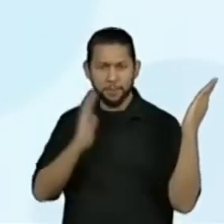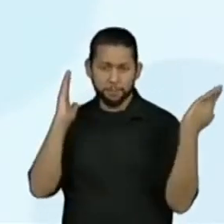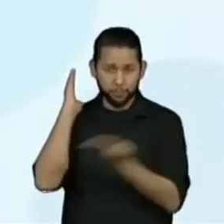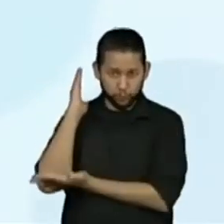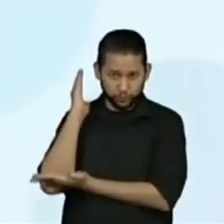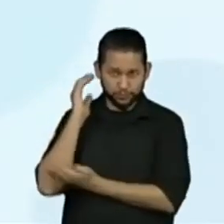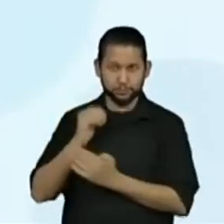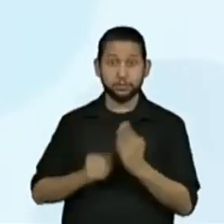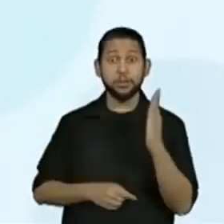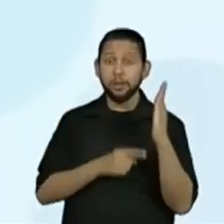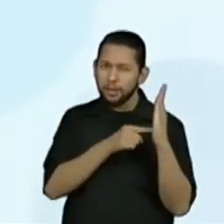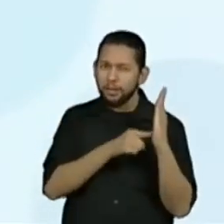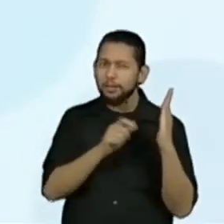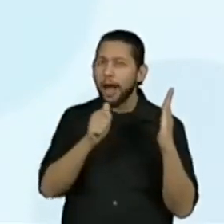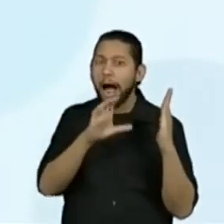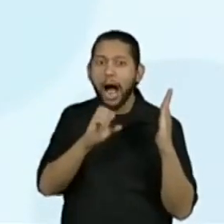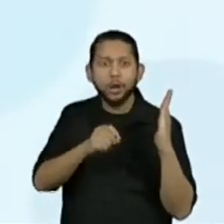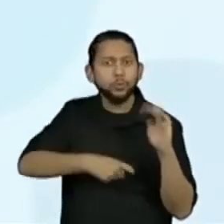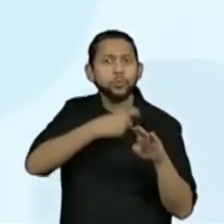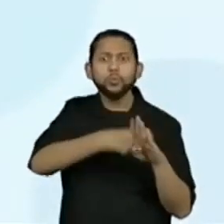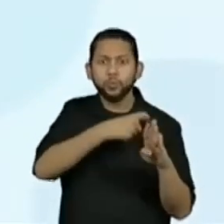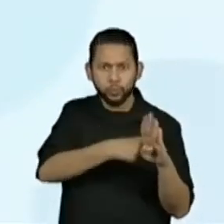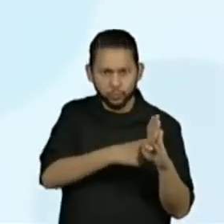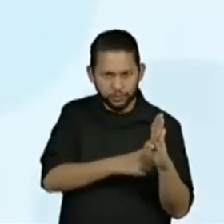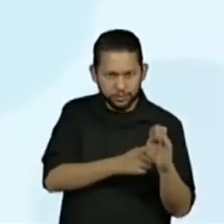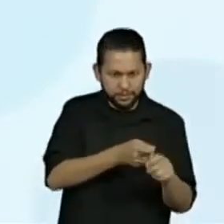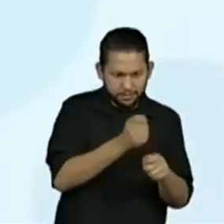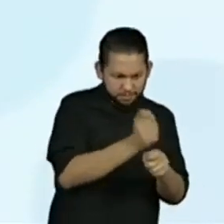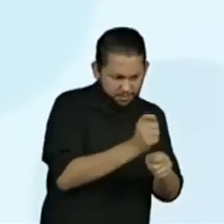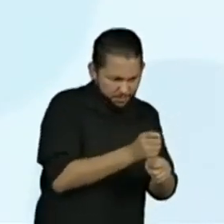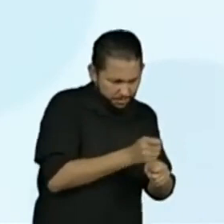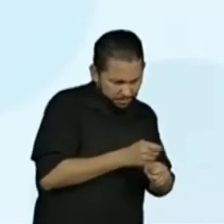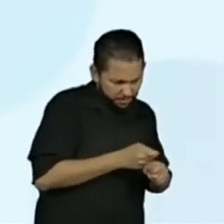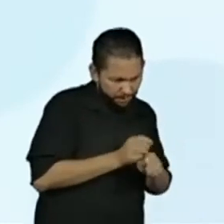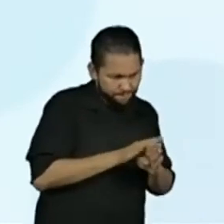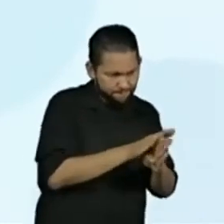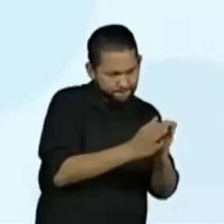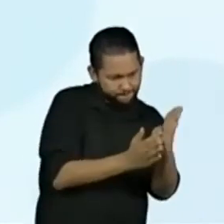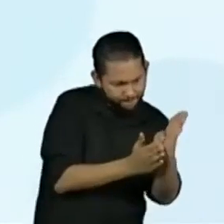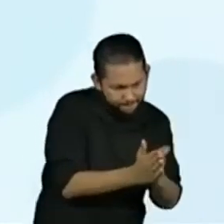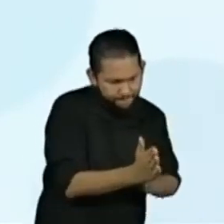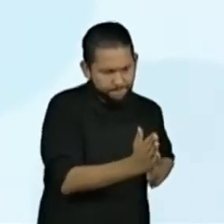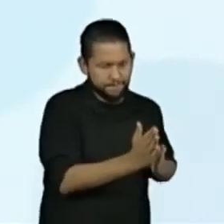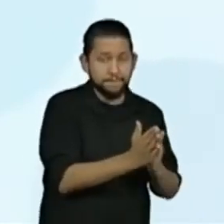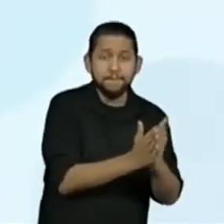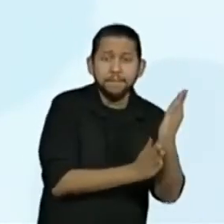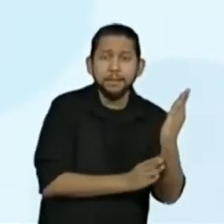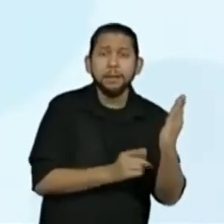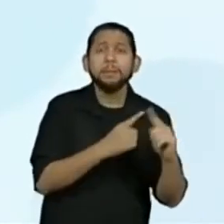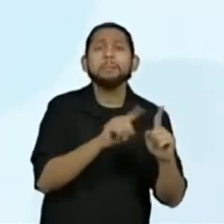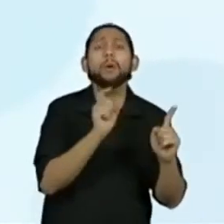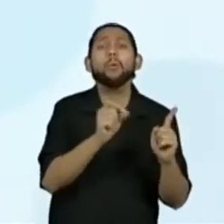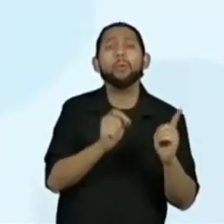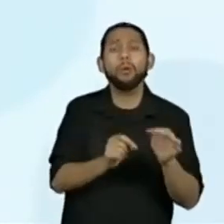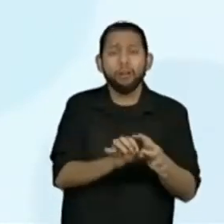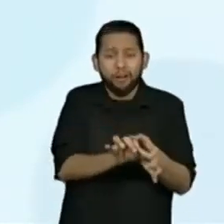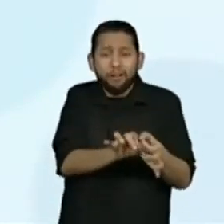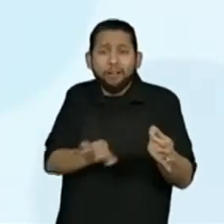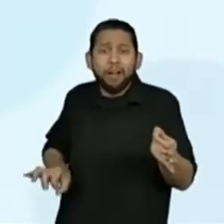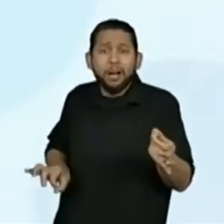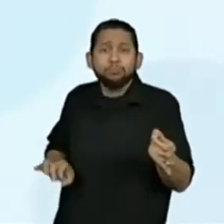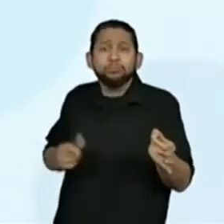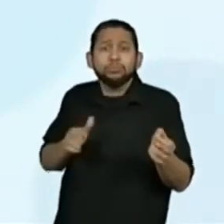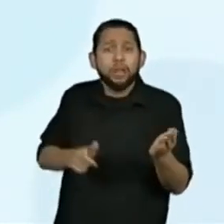Um machado de aço havia sido forjado e estava sem o cabo. Por isso, não